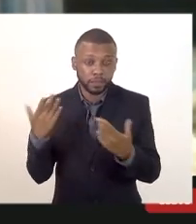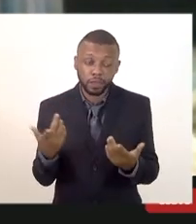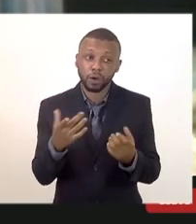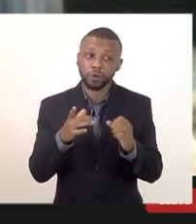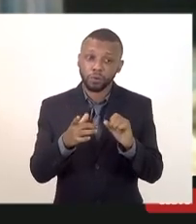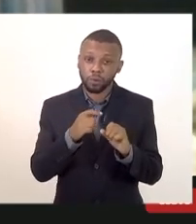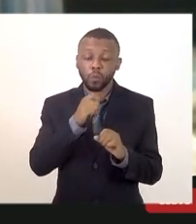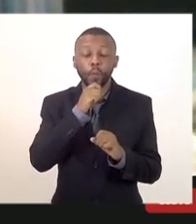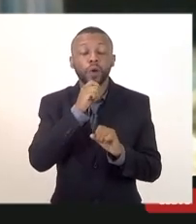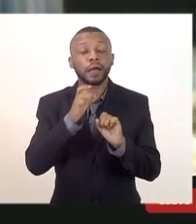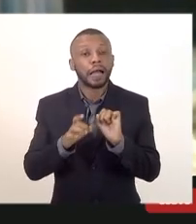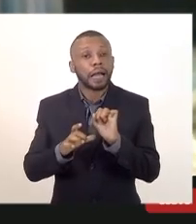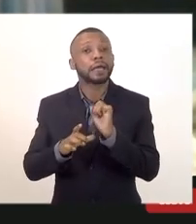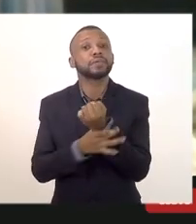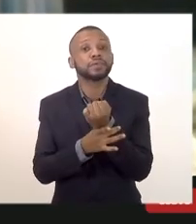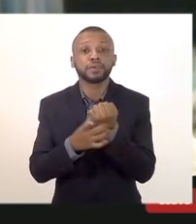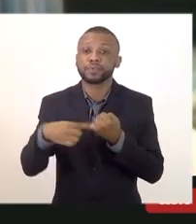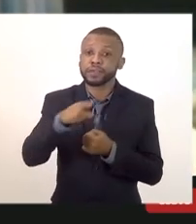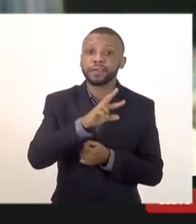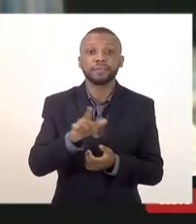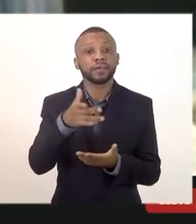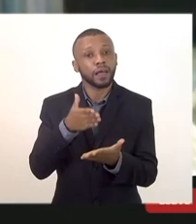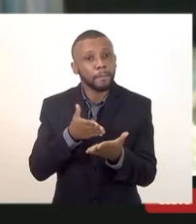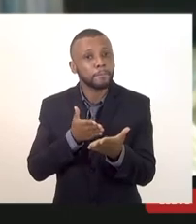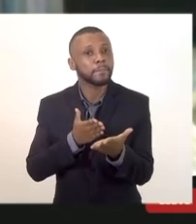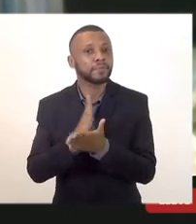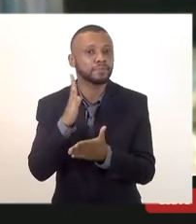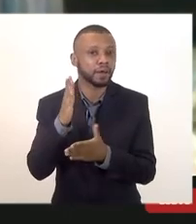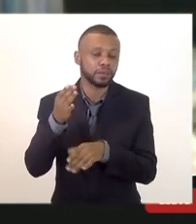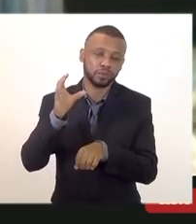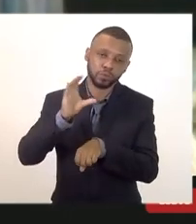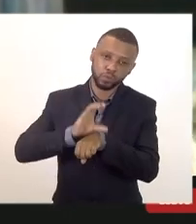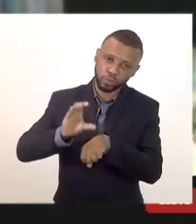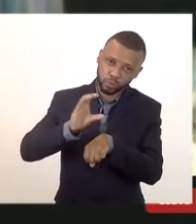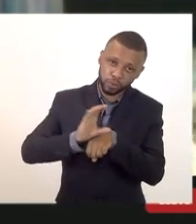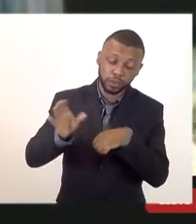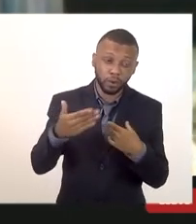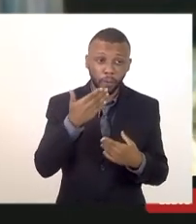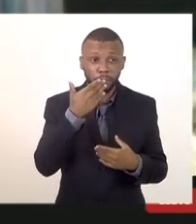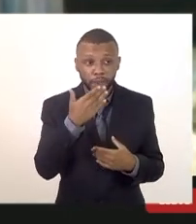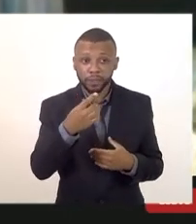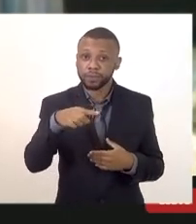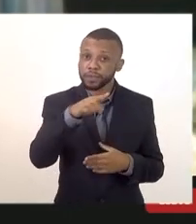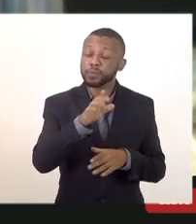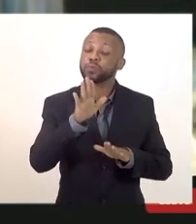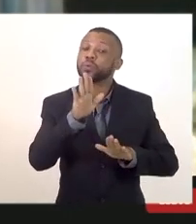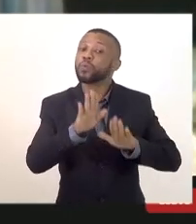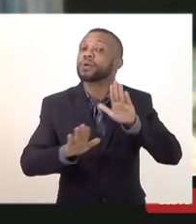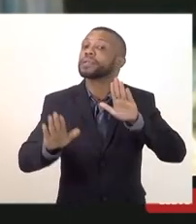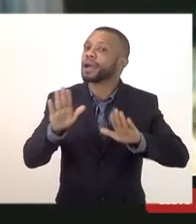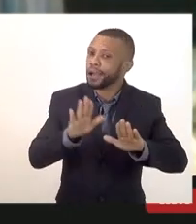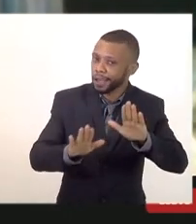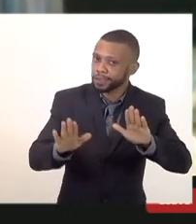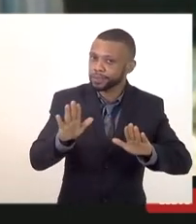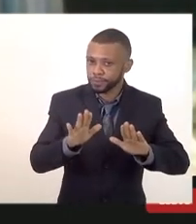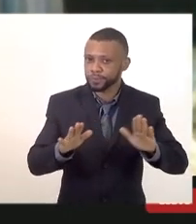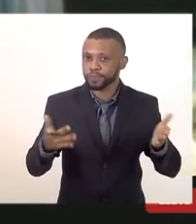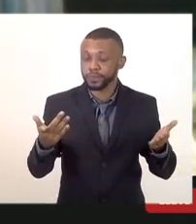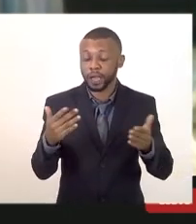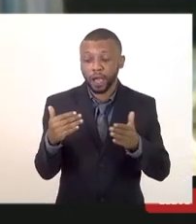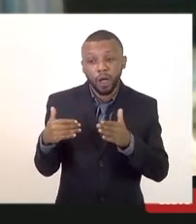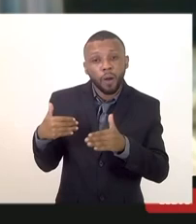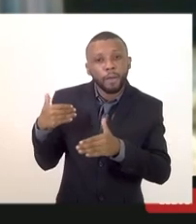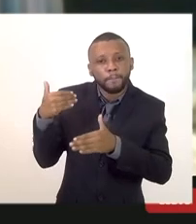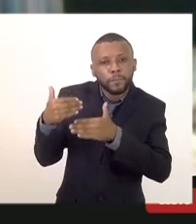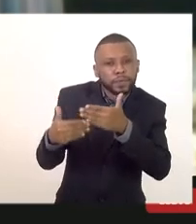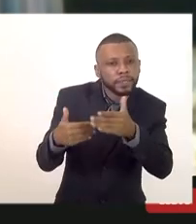garantia ainda que vocês serão aprovados no curso de formação de praças então eu peço que vocês tomem muito cuidado com isso o processo é